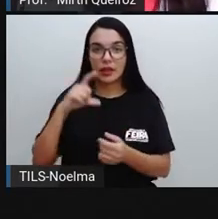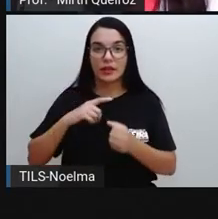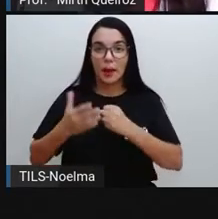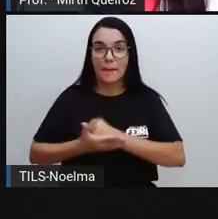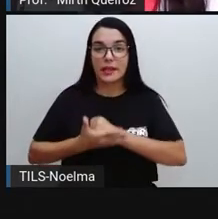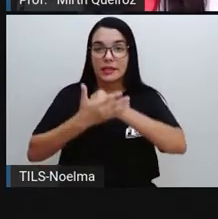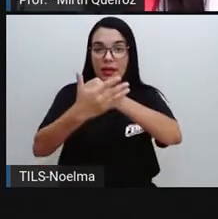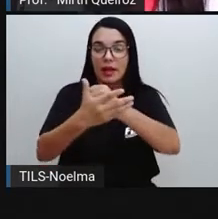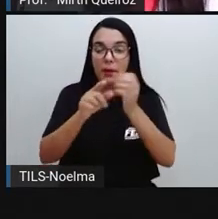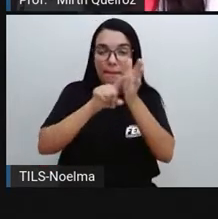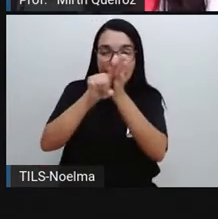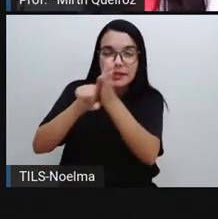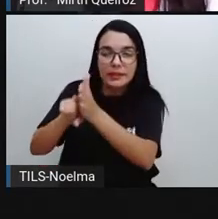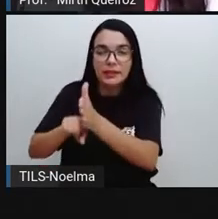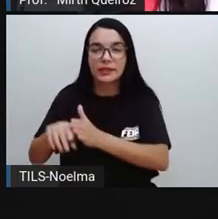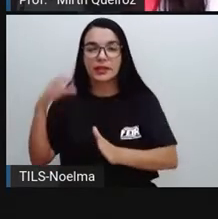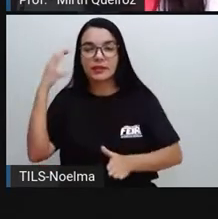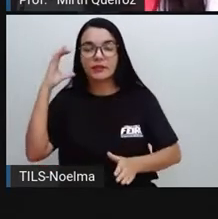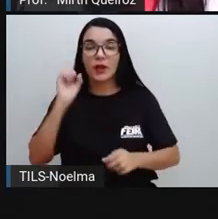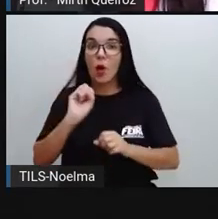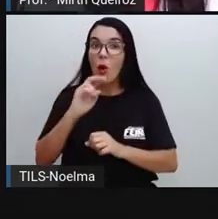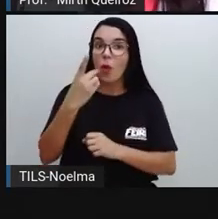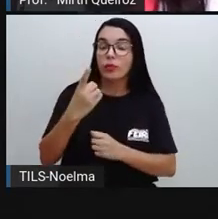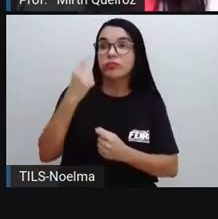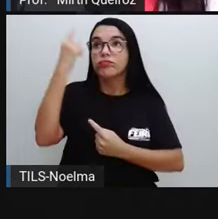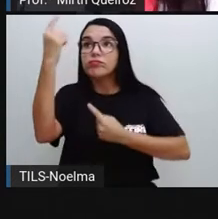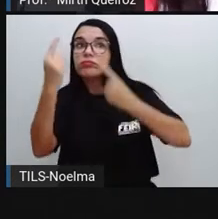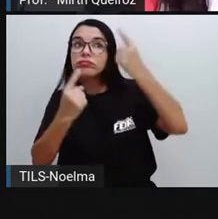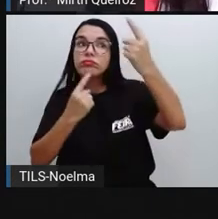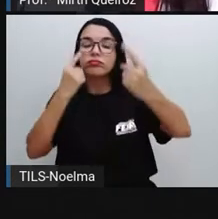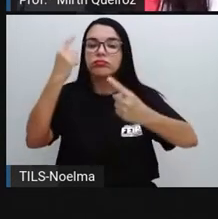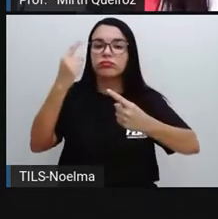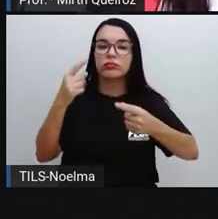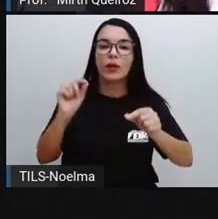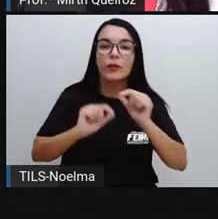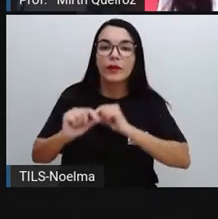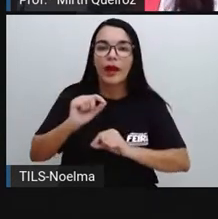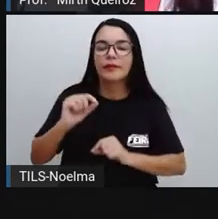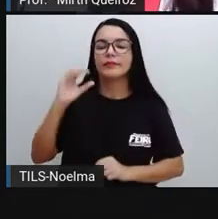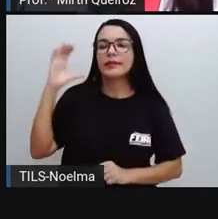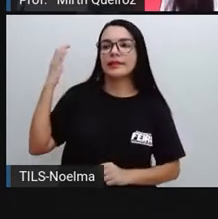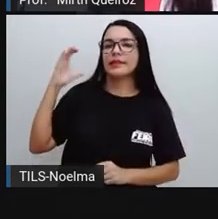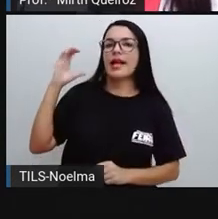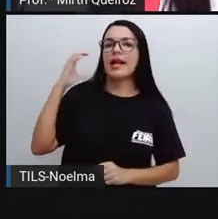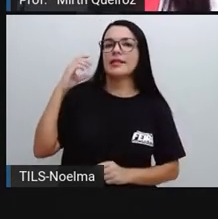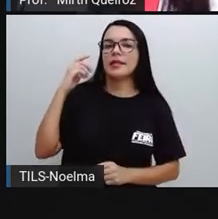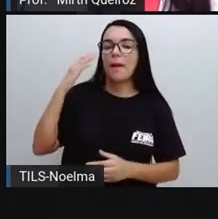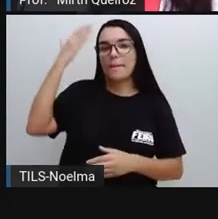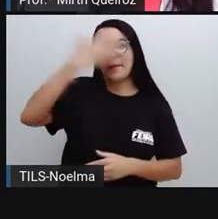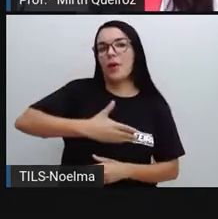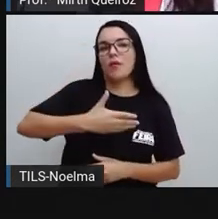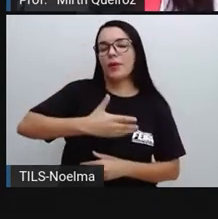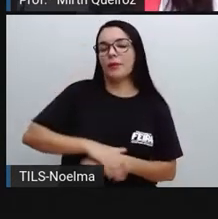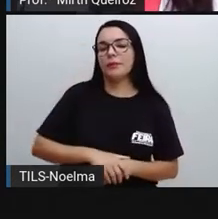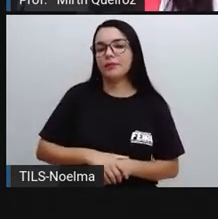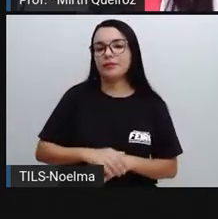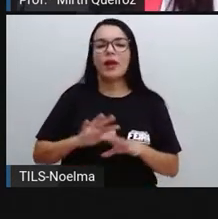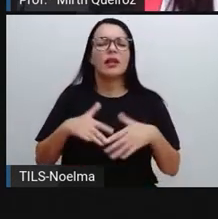em pesquisas científicas ou hipóteses que partem da ciência. Ou seja, o texto de divulgação científica não é um texto